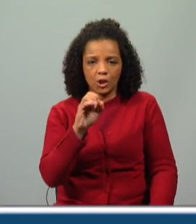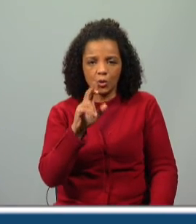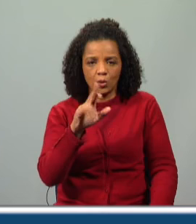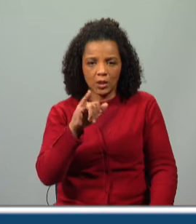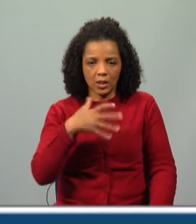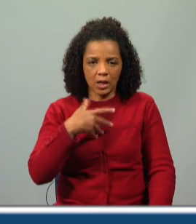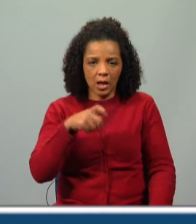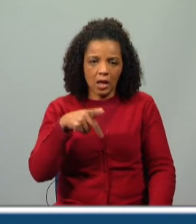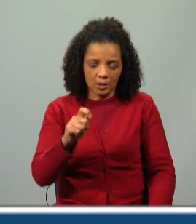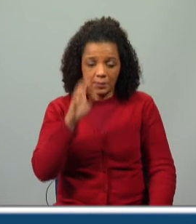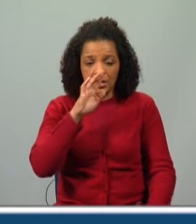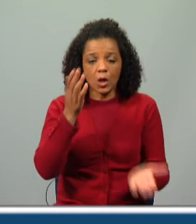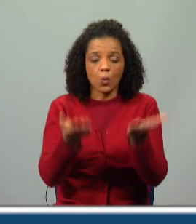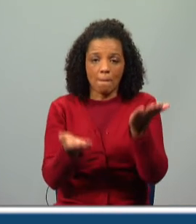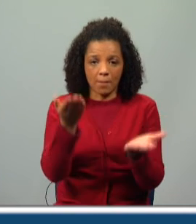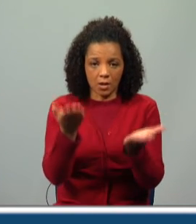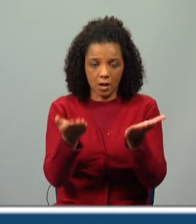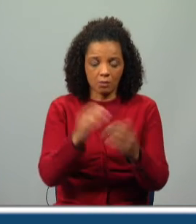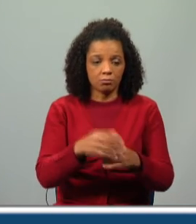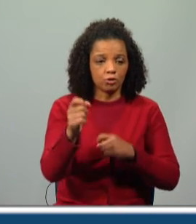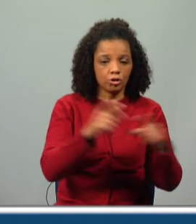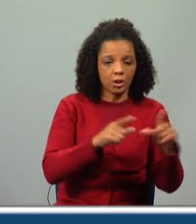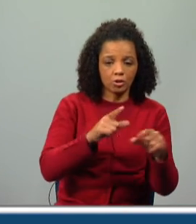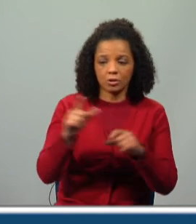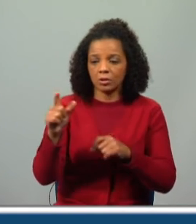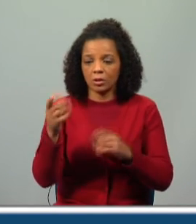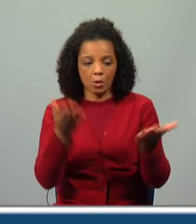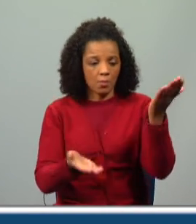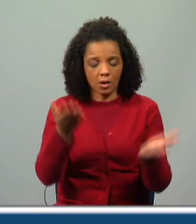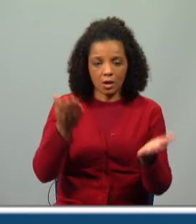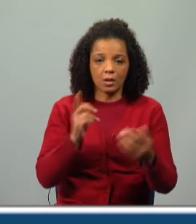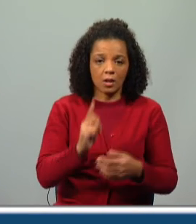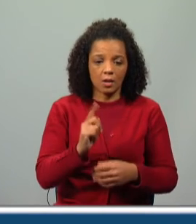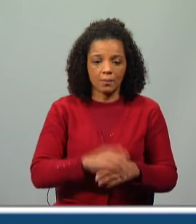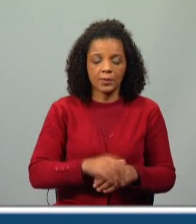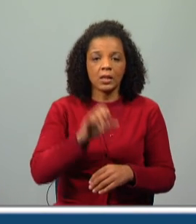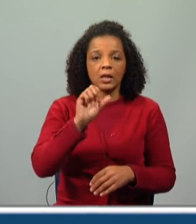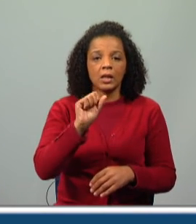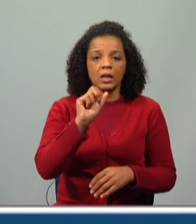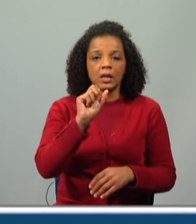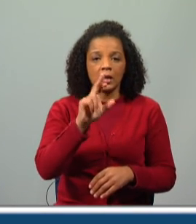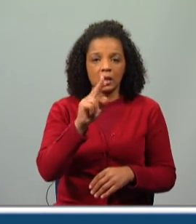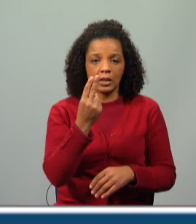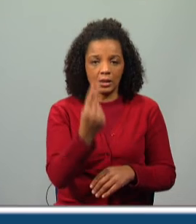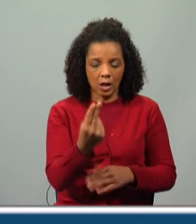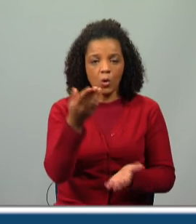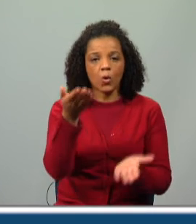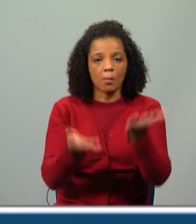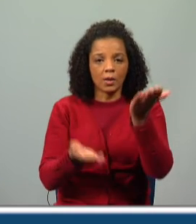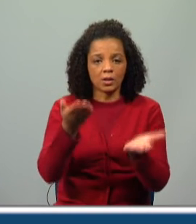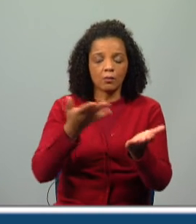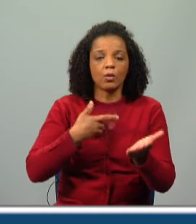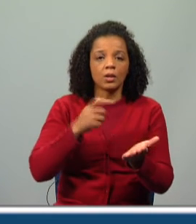a fazer uma comparação, lá estamos a comparar umas estrelas com as outras, estamos perante um grau o quê? Um grau comparativo de